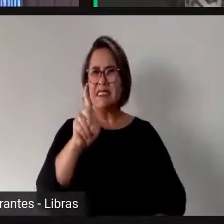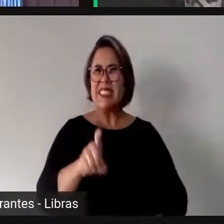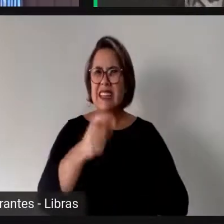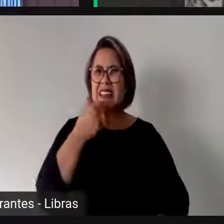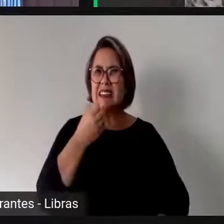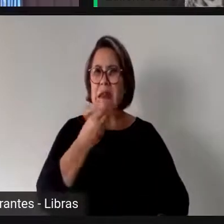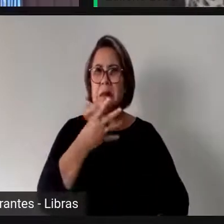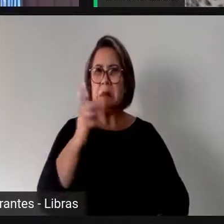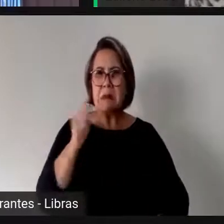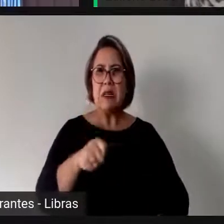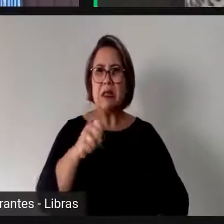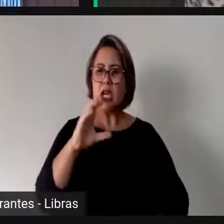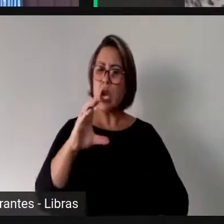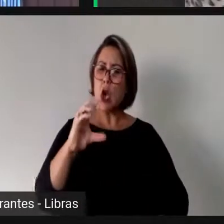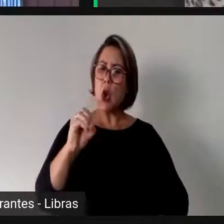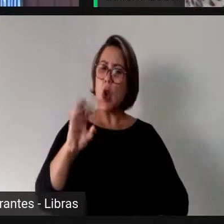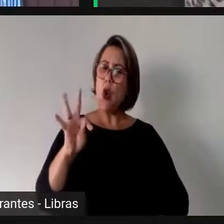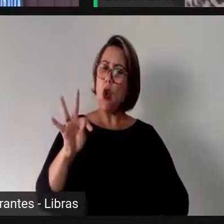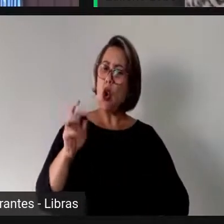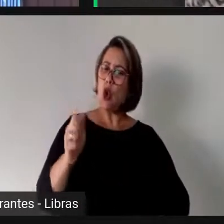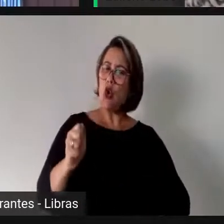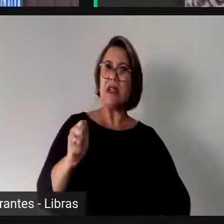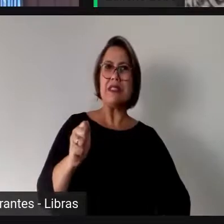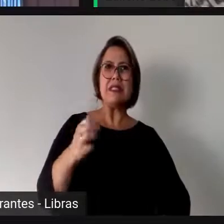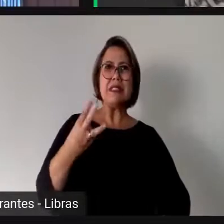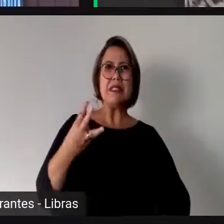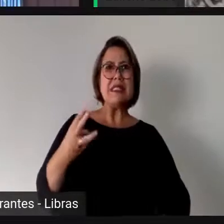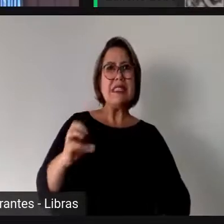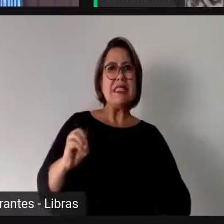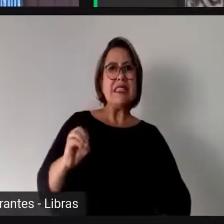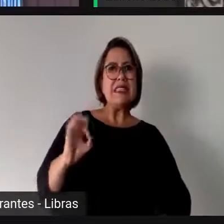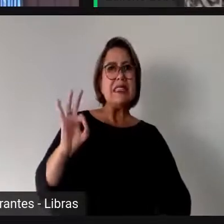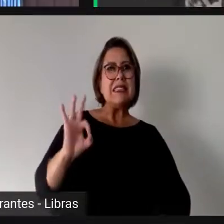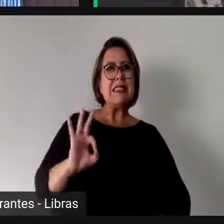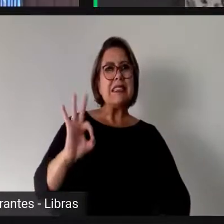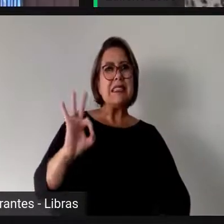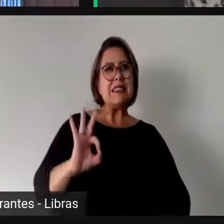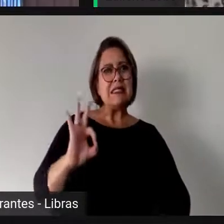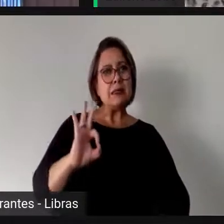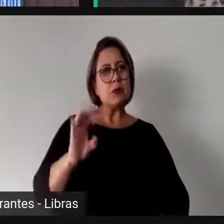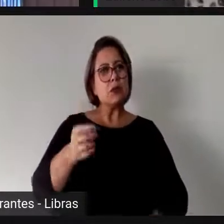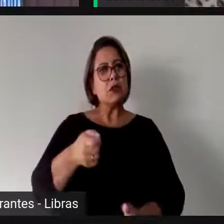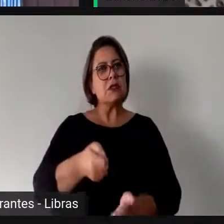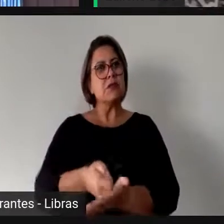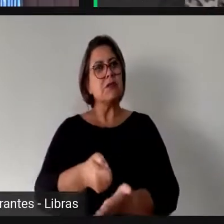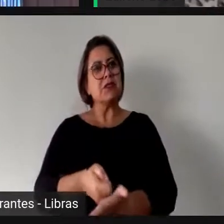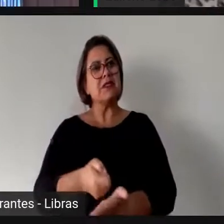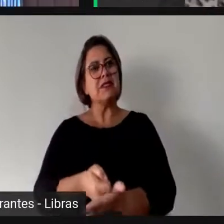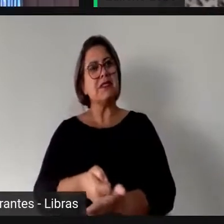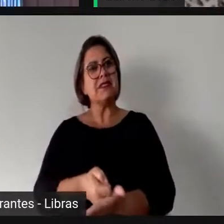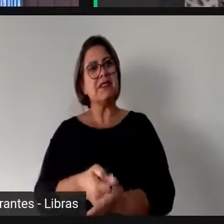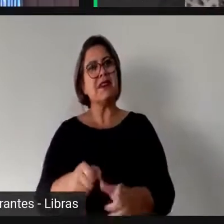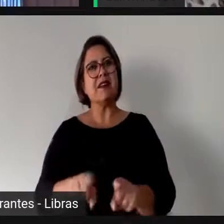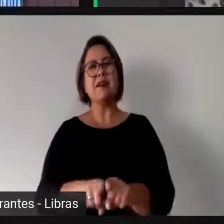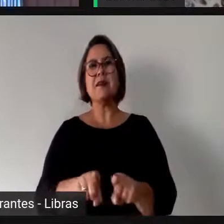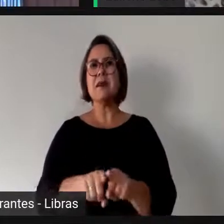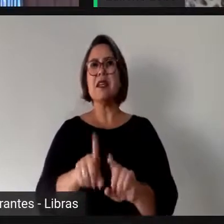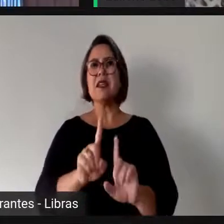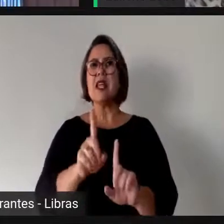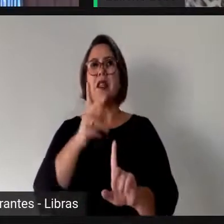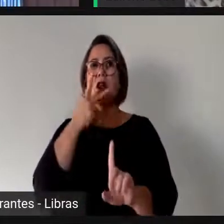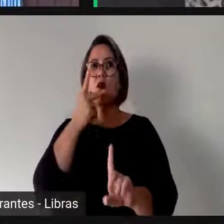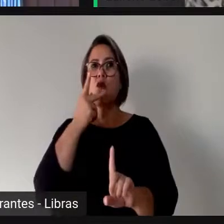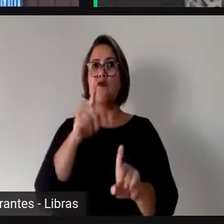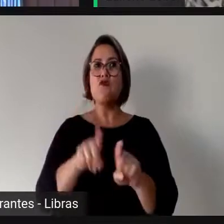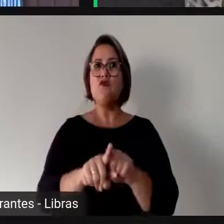Quotas de 30% dos cargos para registro, notem que nós ainda não estamos falando de